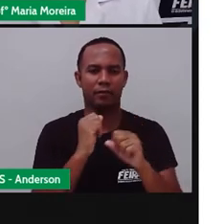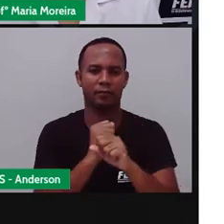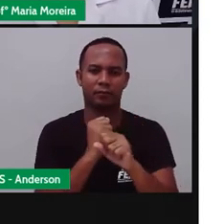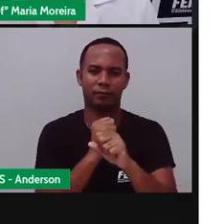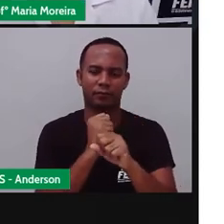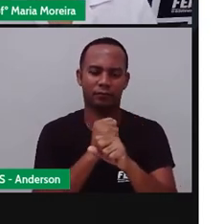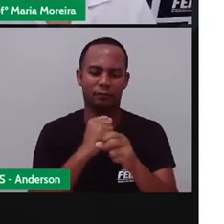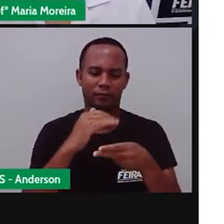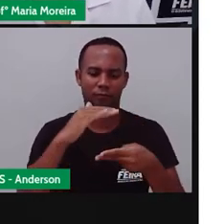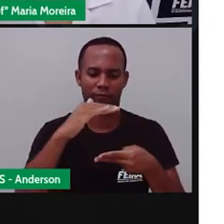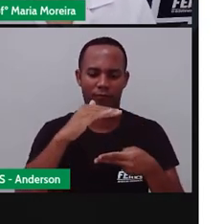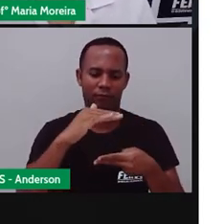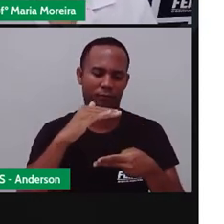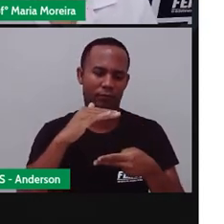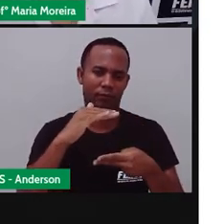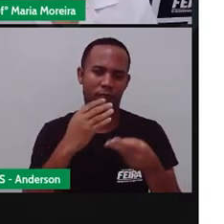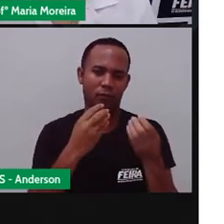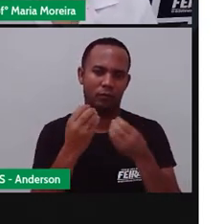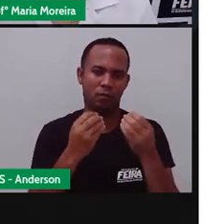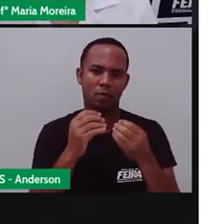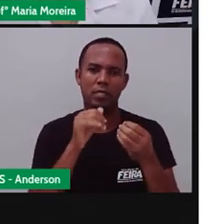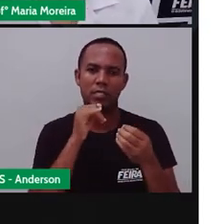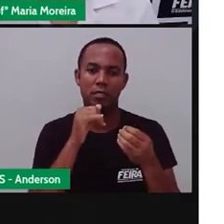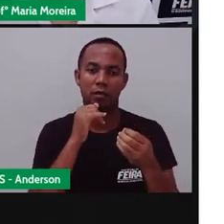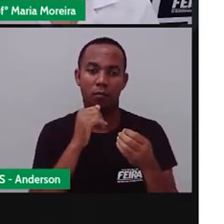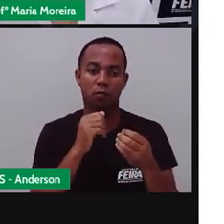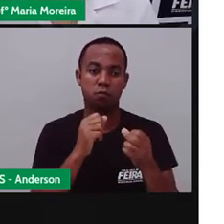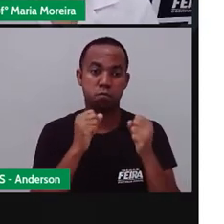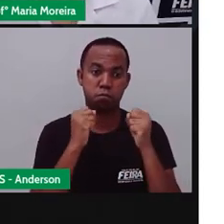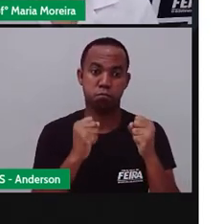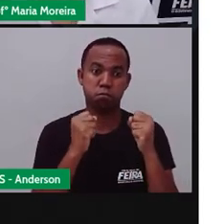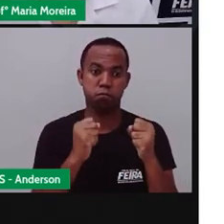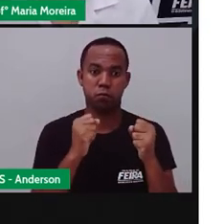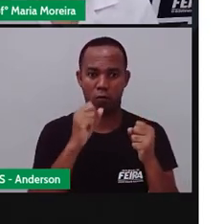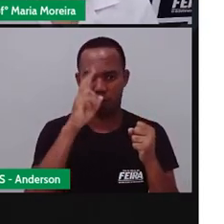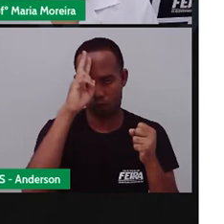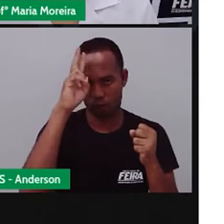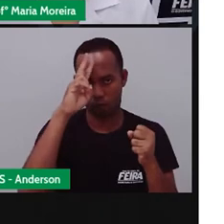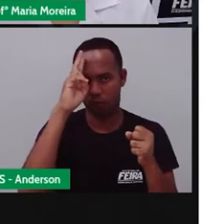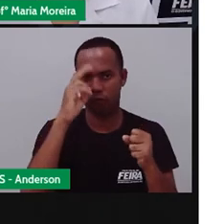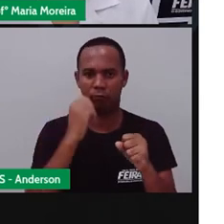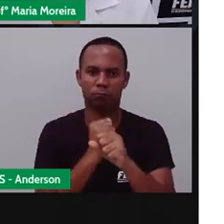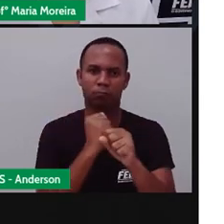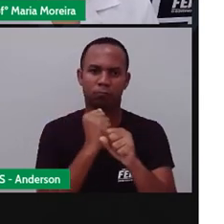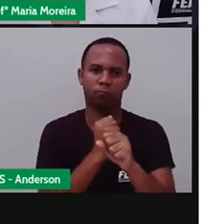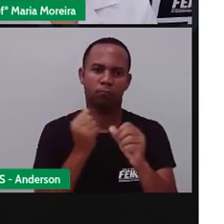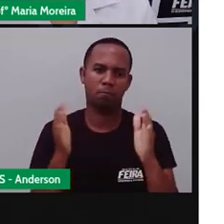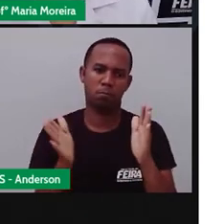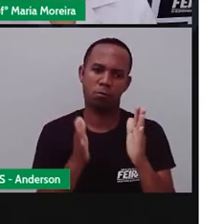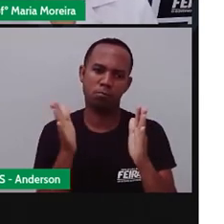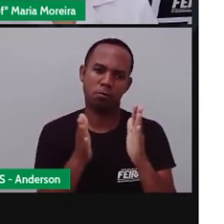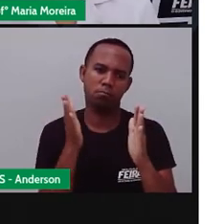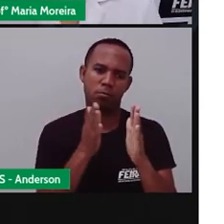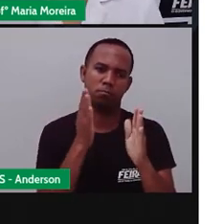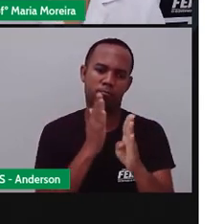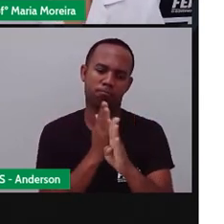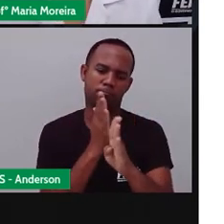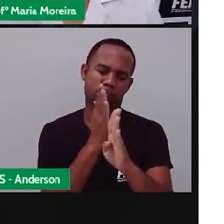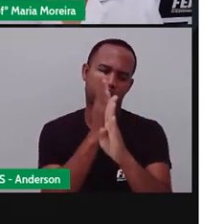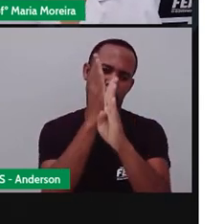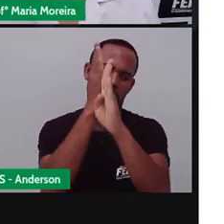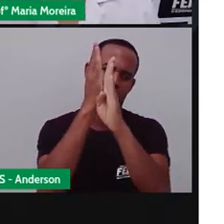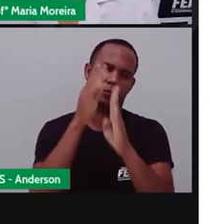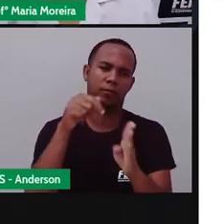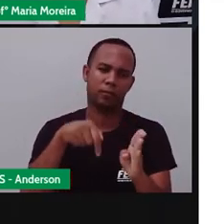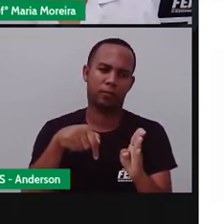corresponde à construção em que a estrutura utilizada para levantar a casa é unida por argamassa, ou seja, por cimento. Então,